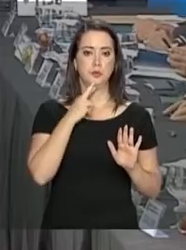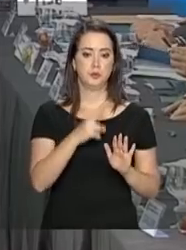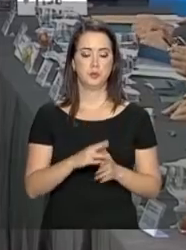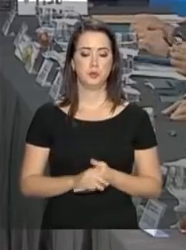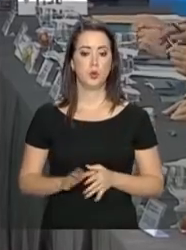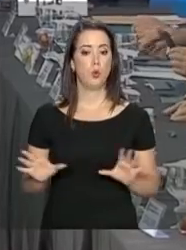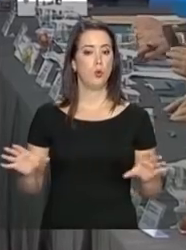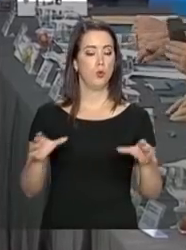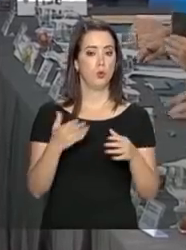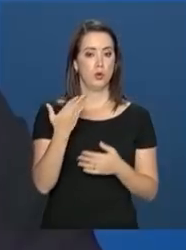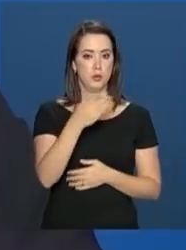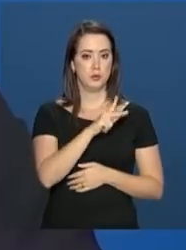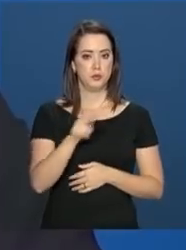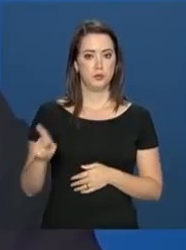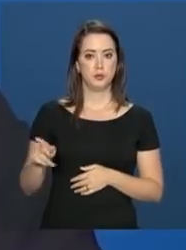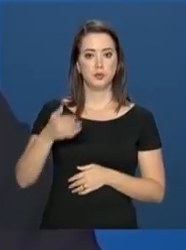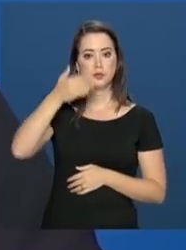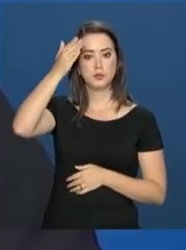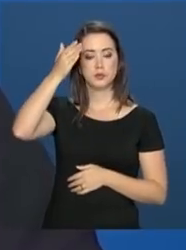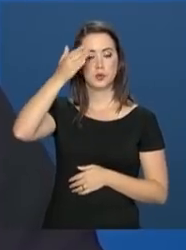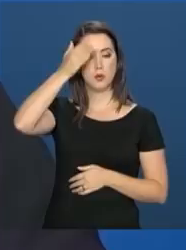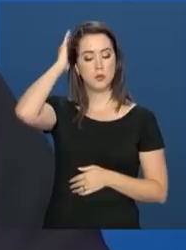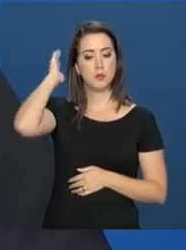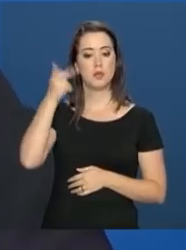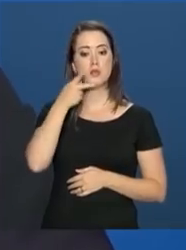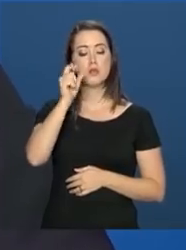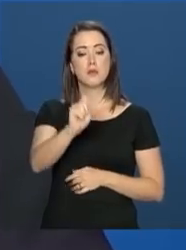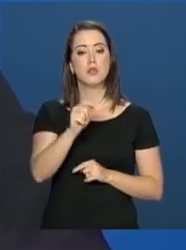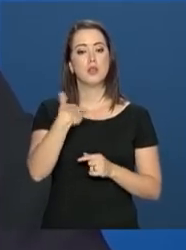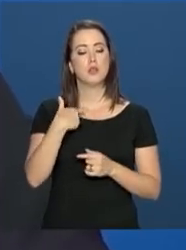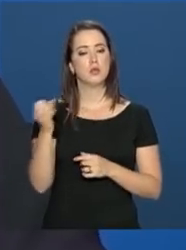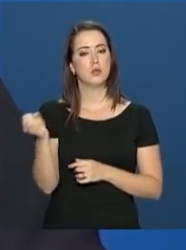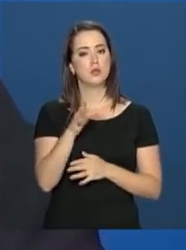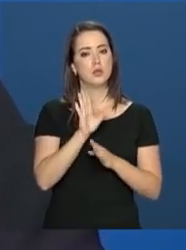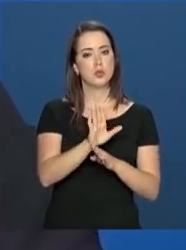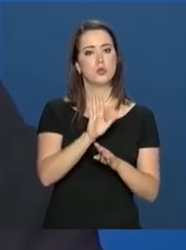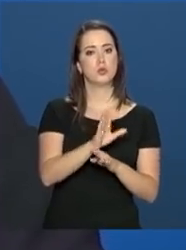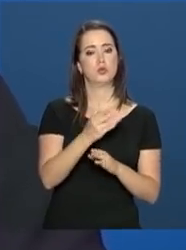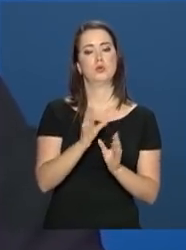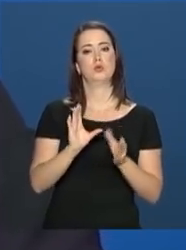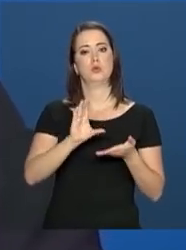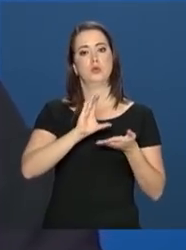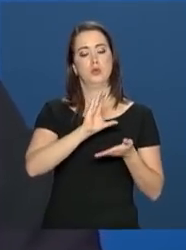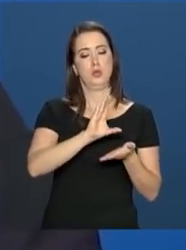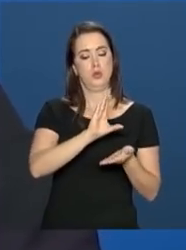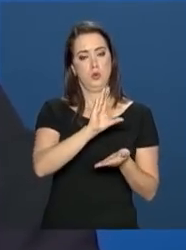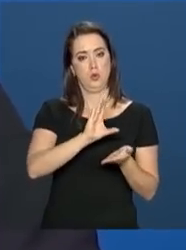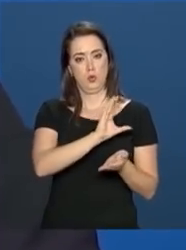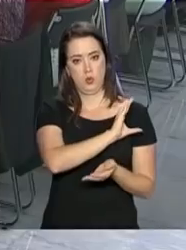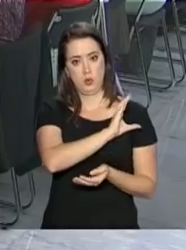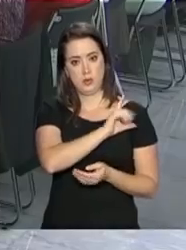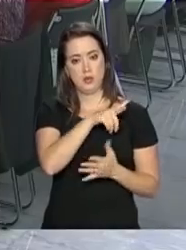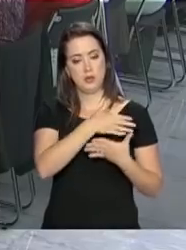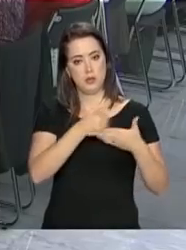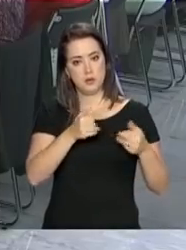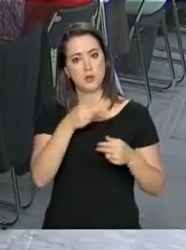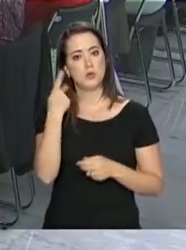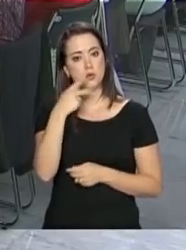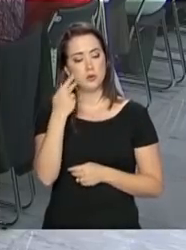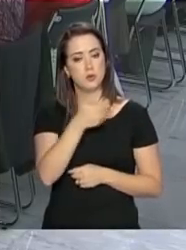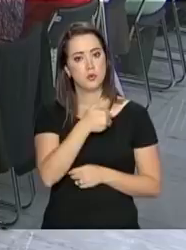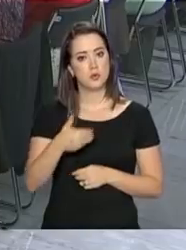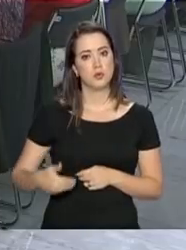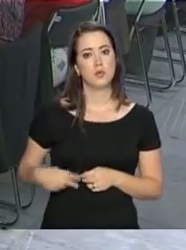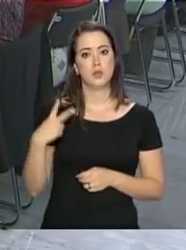O presidente Michel Temer ressaltou as contribuições do Conselho no aperfeiçoamento das políticas públicas nos dois